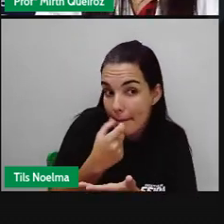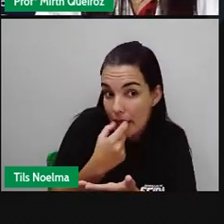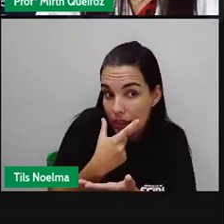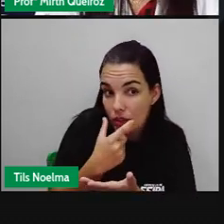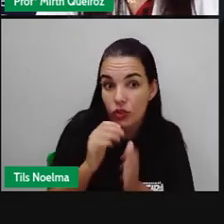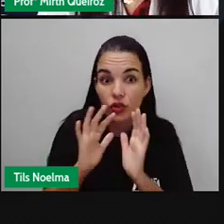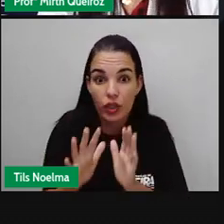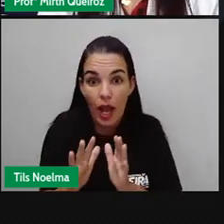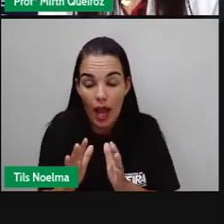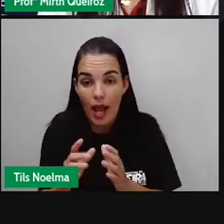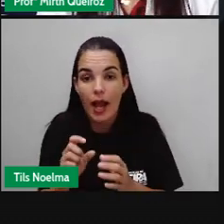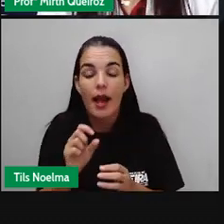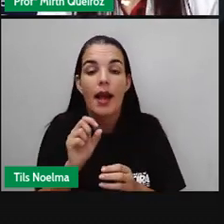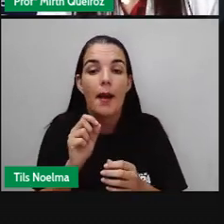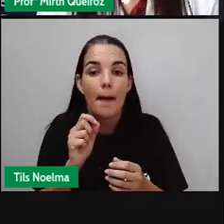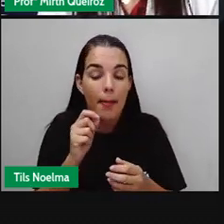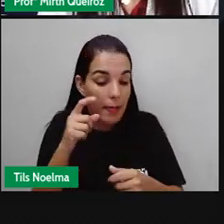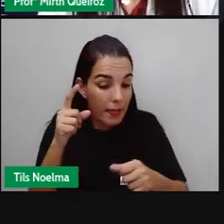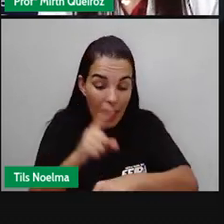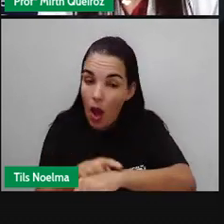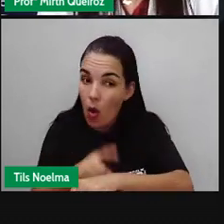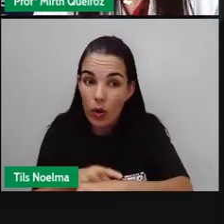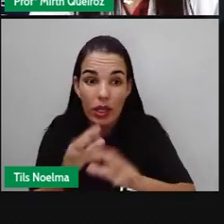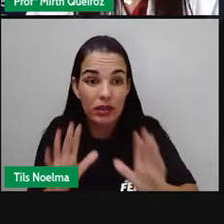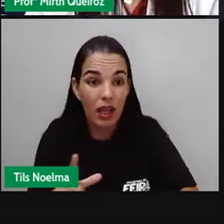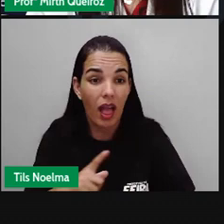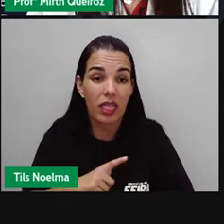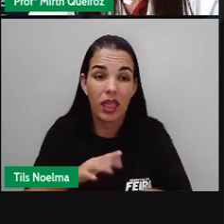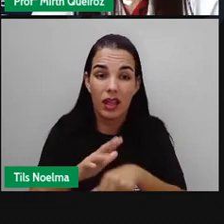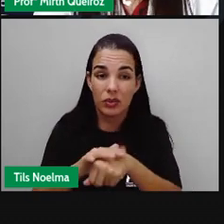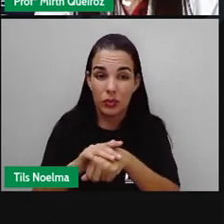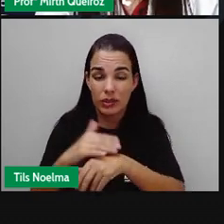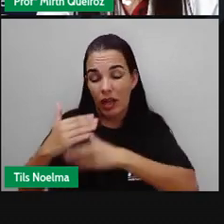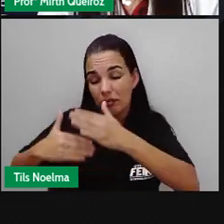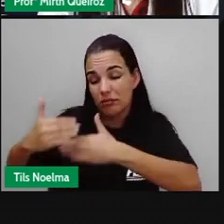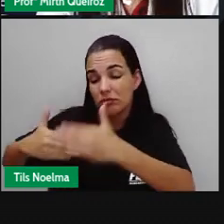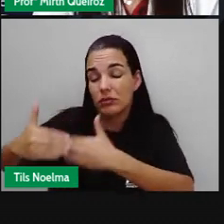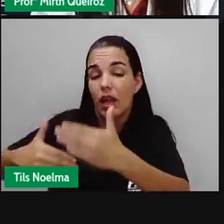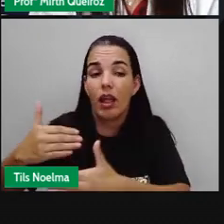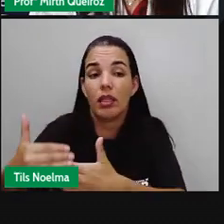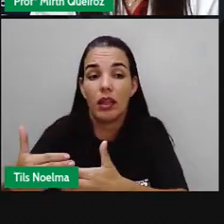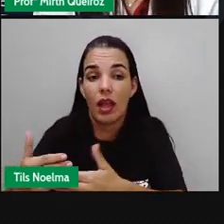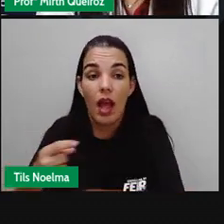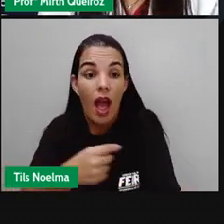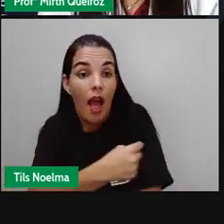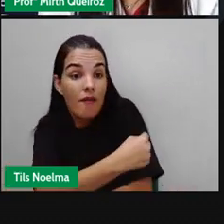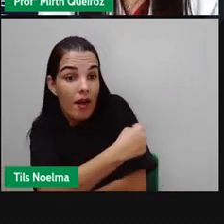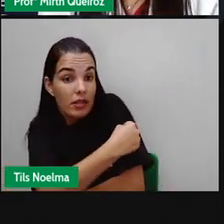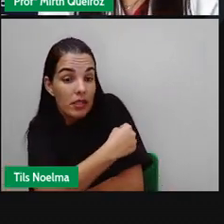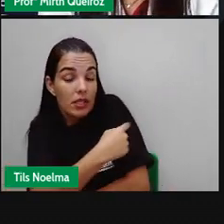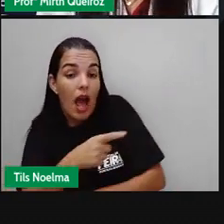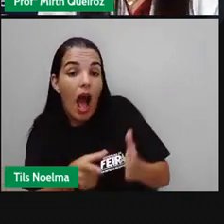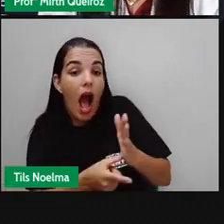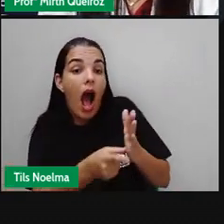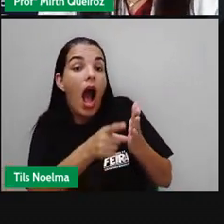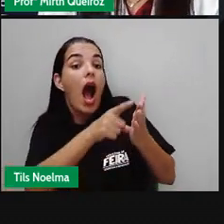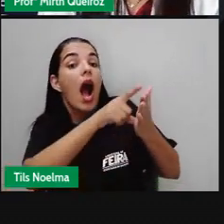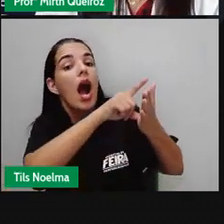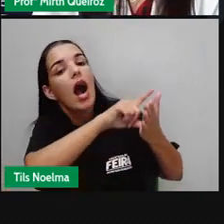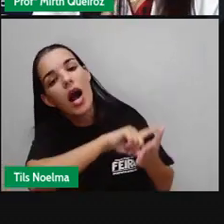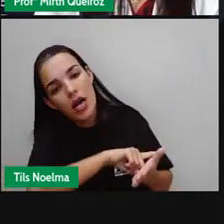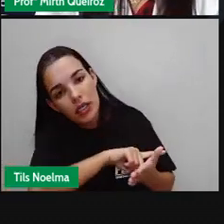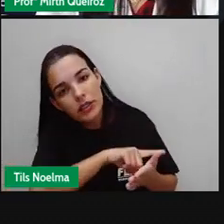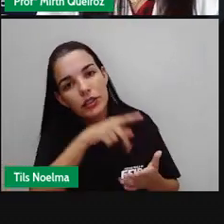prevenção. O antibiótico é utilizado para o tratamento da doença, quando você já está com a doença. A vacina não.